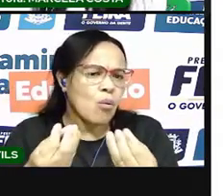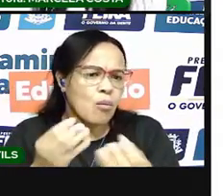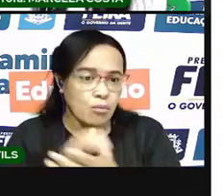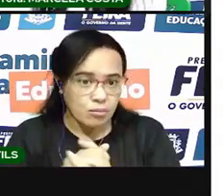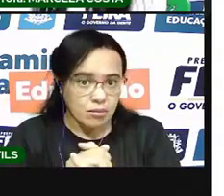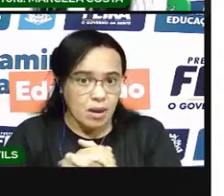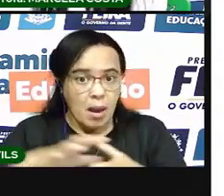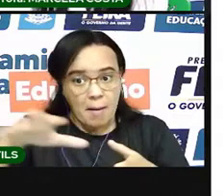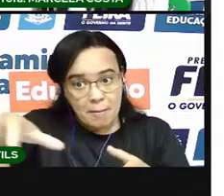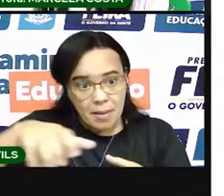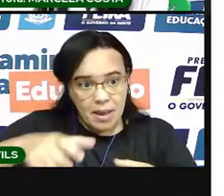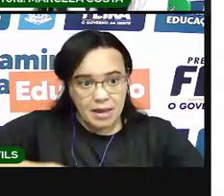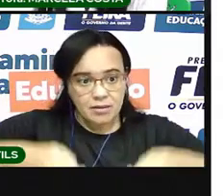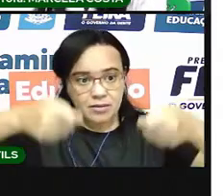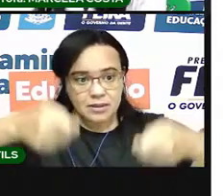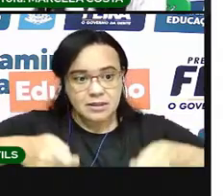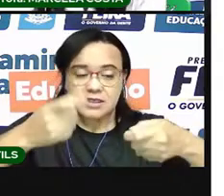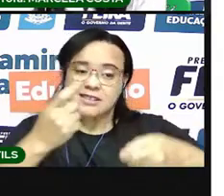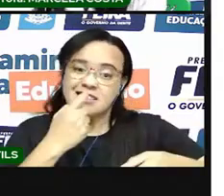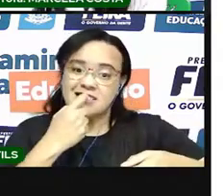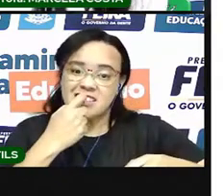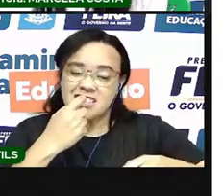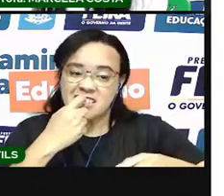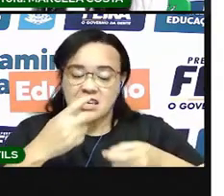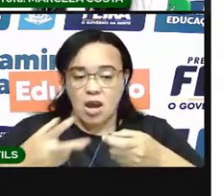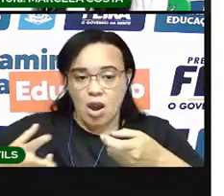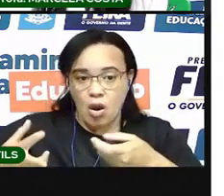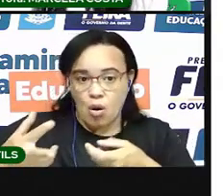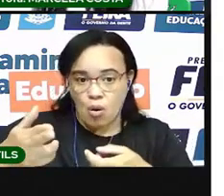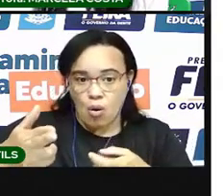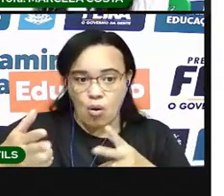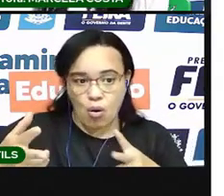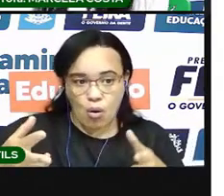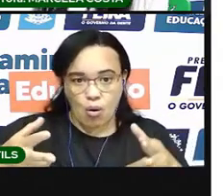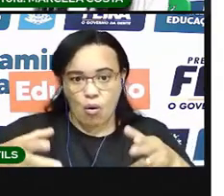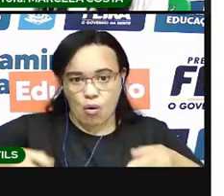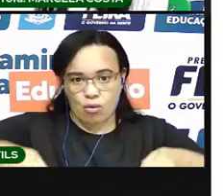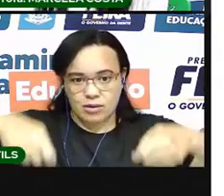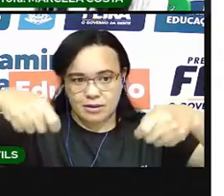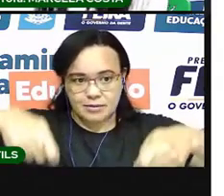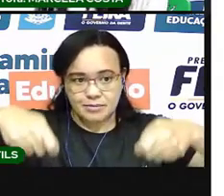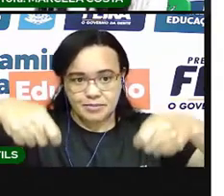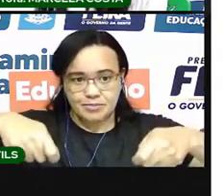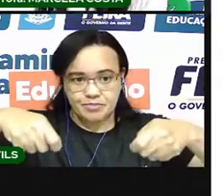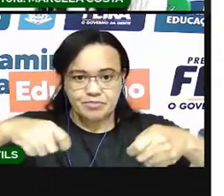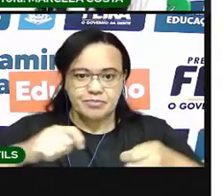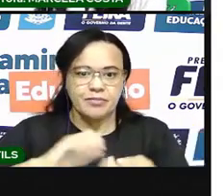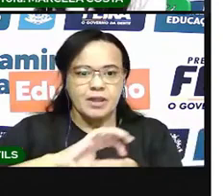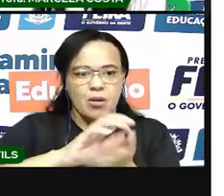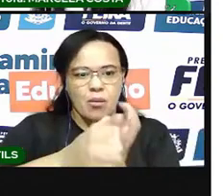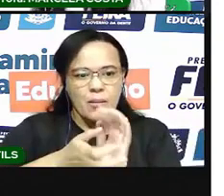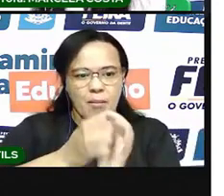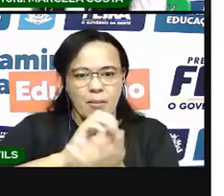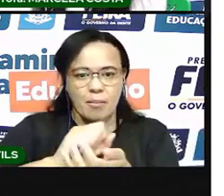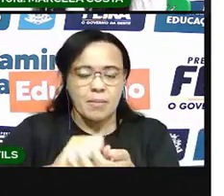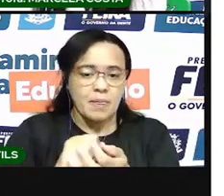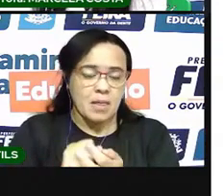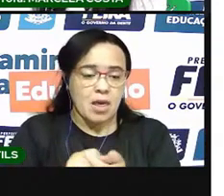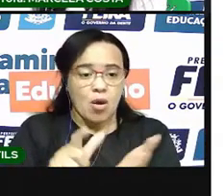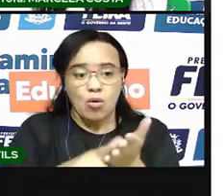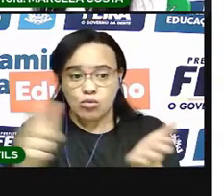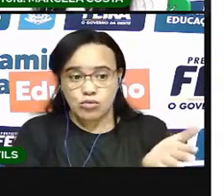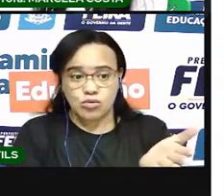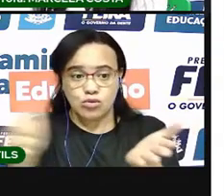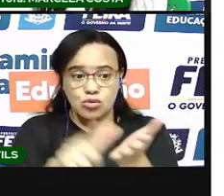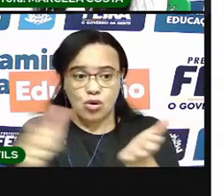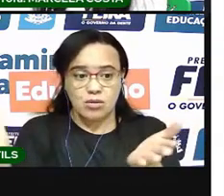sacola plástica e corte as alças. Faça uma bolinha com o jornal ou com outro papel